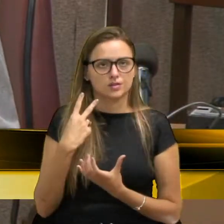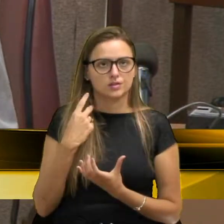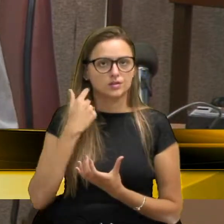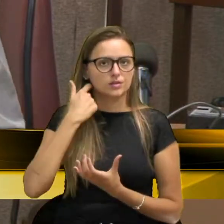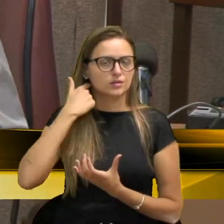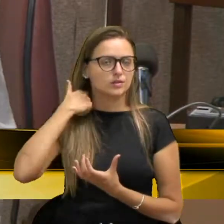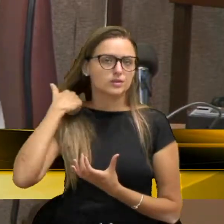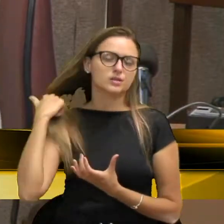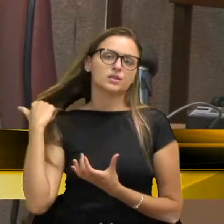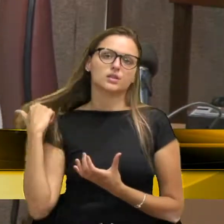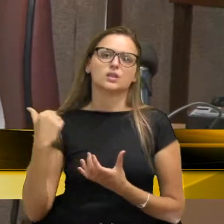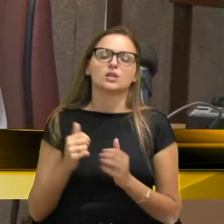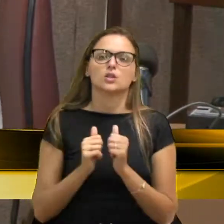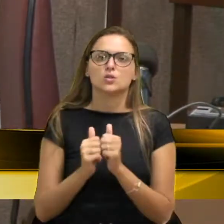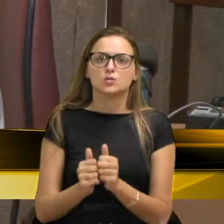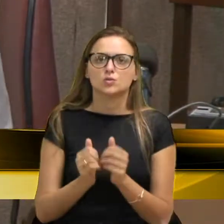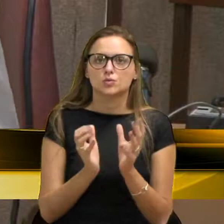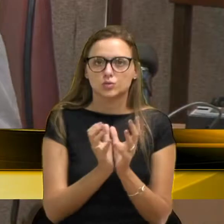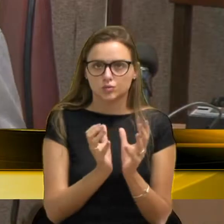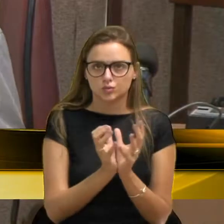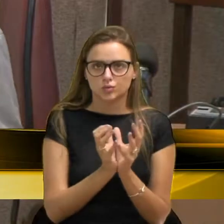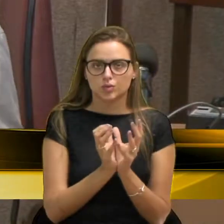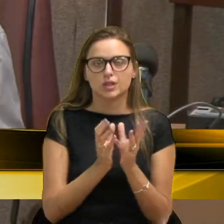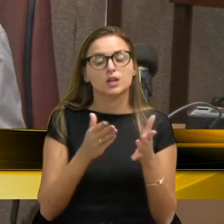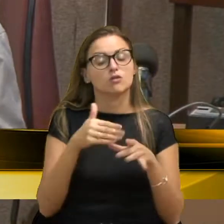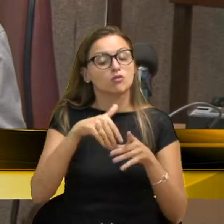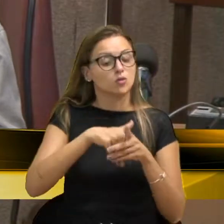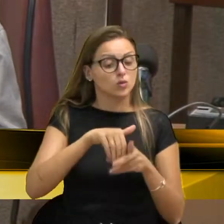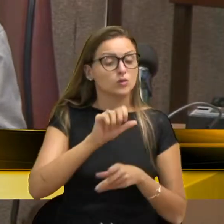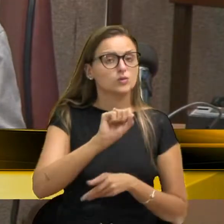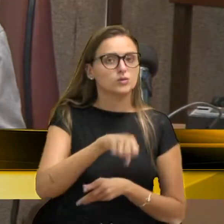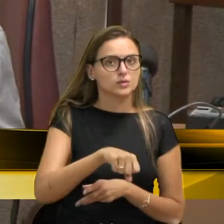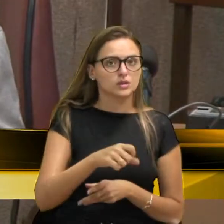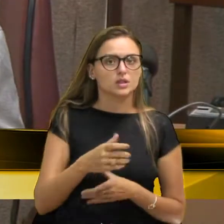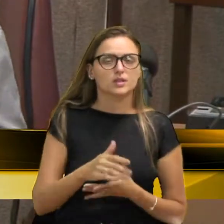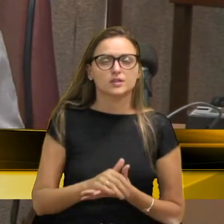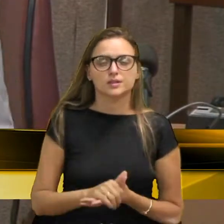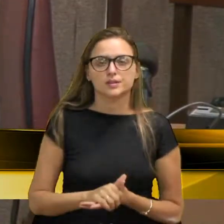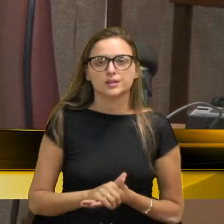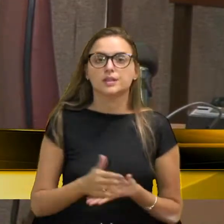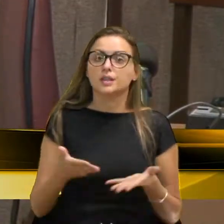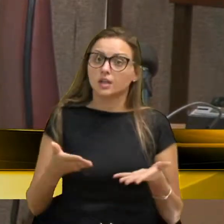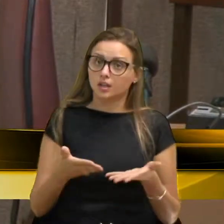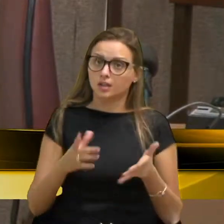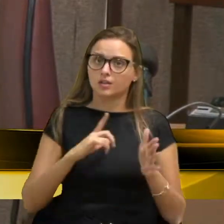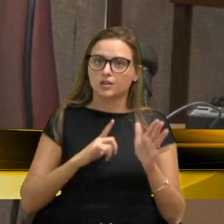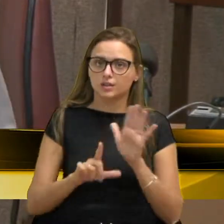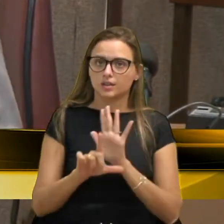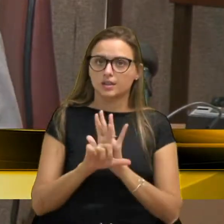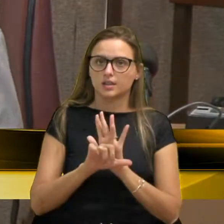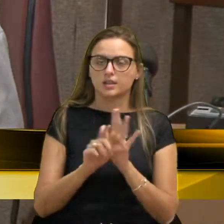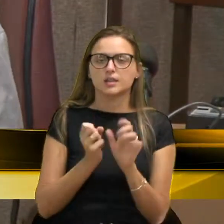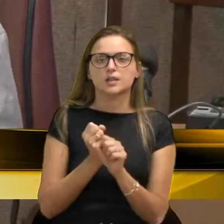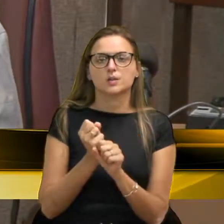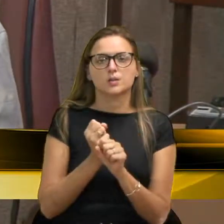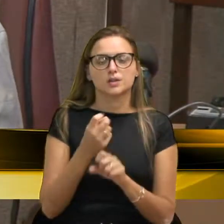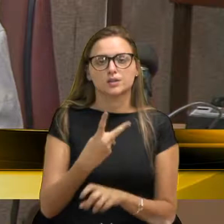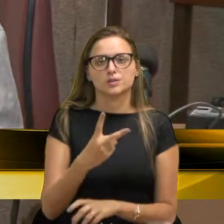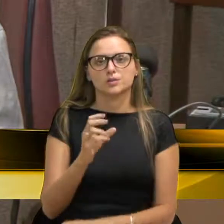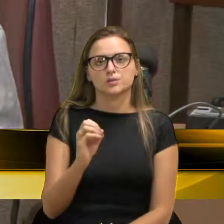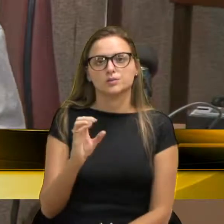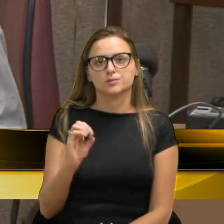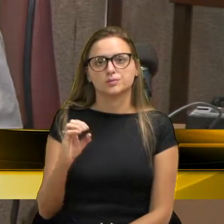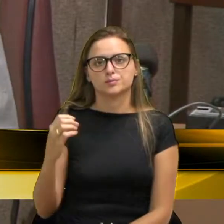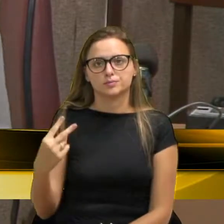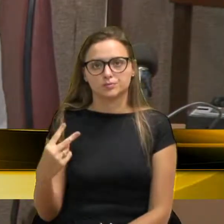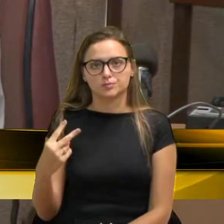os colegas e demais, votamos favoráveis, enfim. Existe a lei, então, de 2002, que foi aprovada,